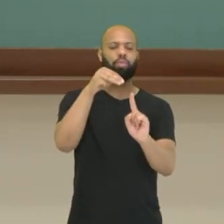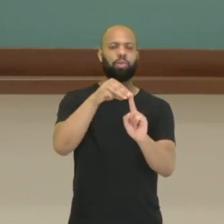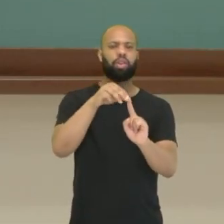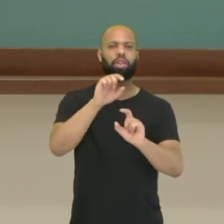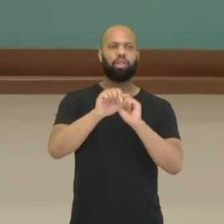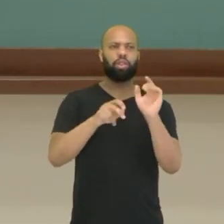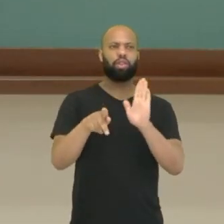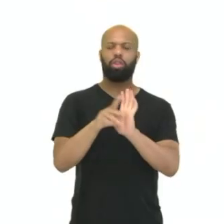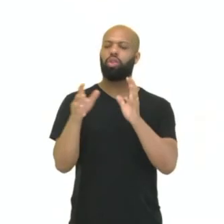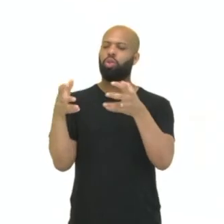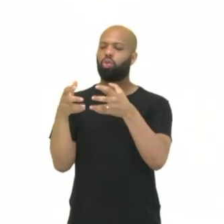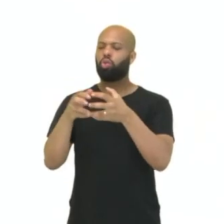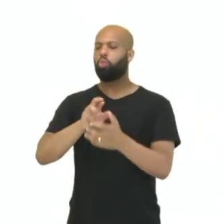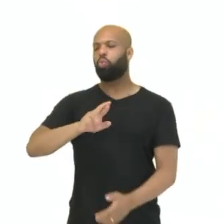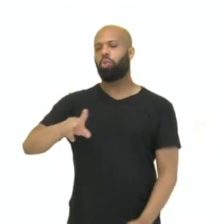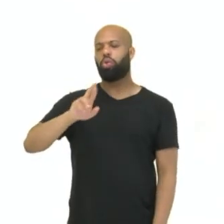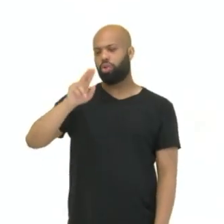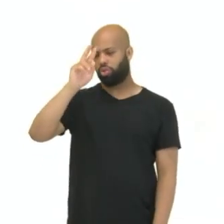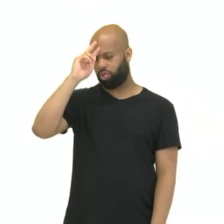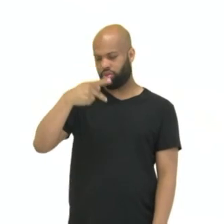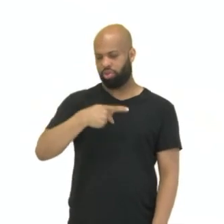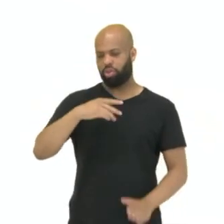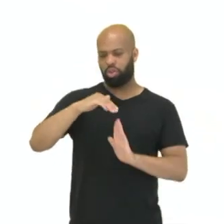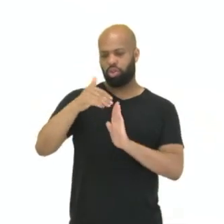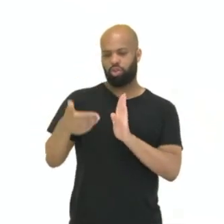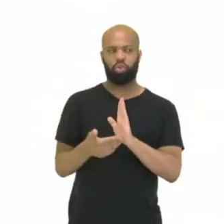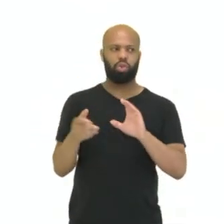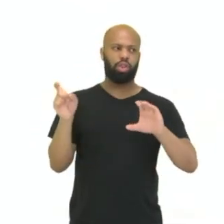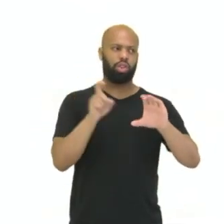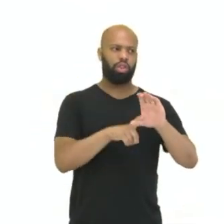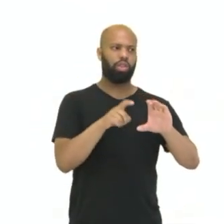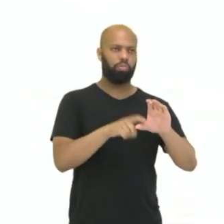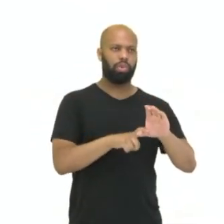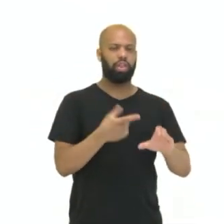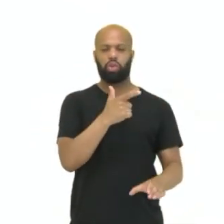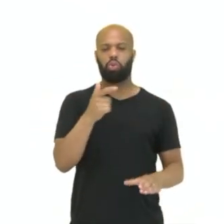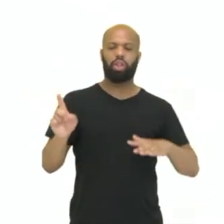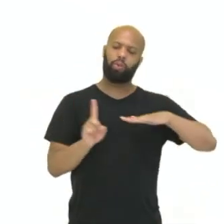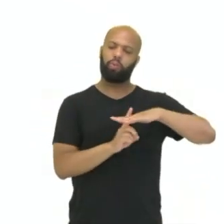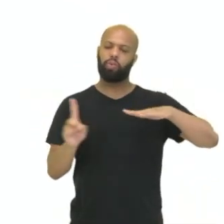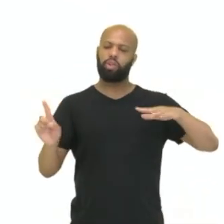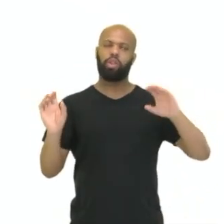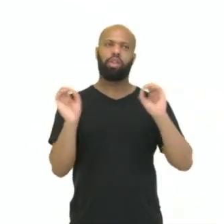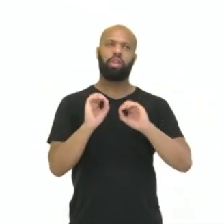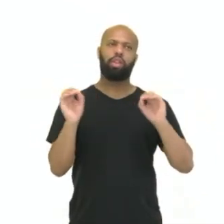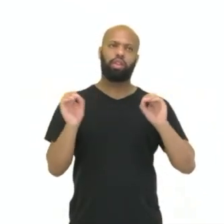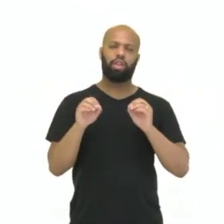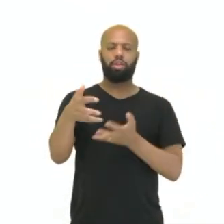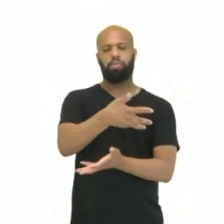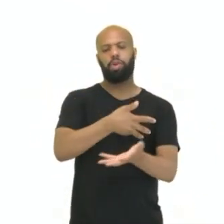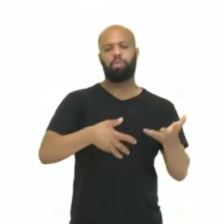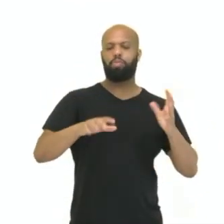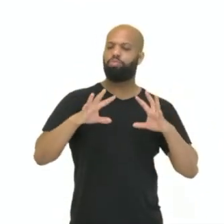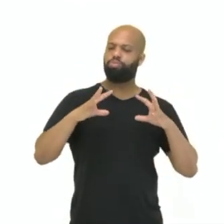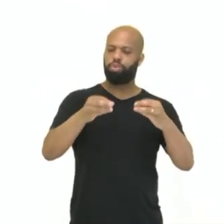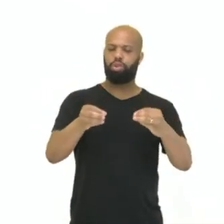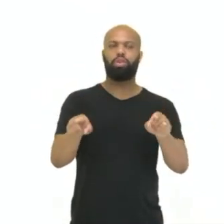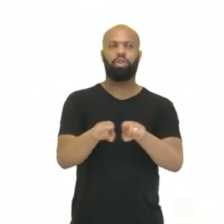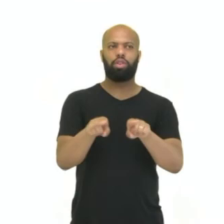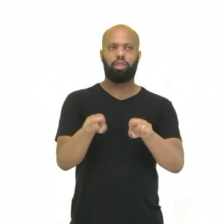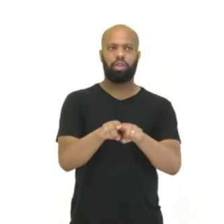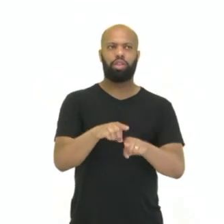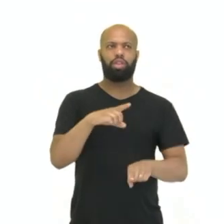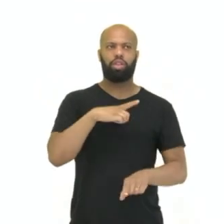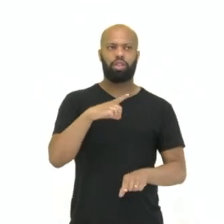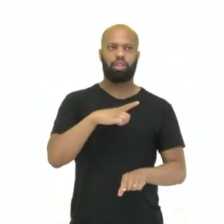coletivas, não individuais, todos dependem uns dos outros, não existe exclusão, verdadeira participação de todos, um com os outros